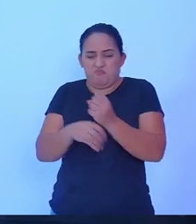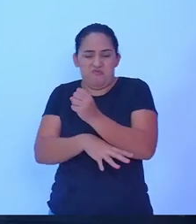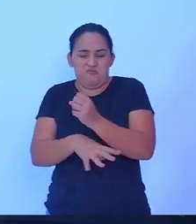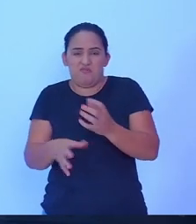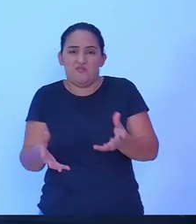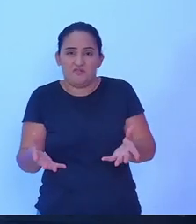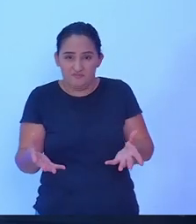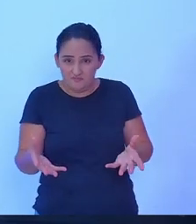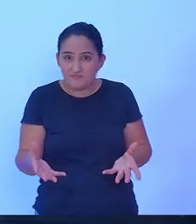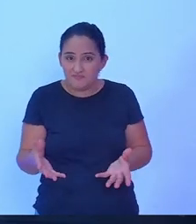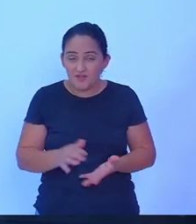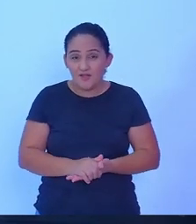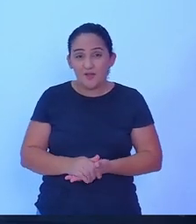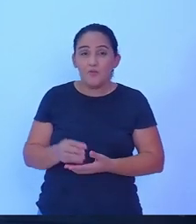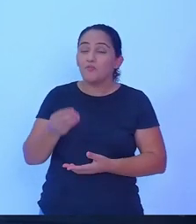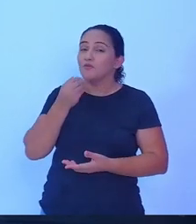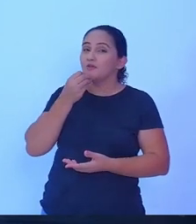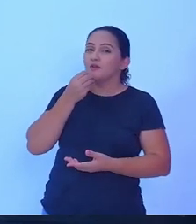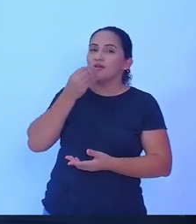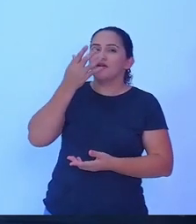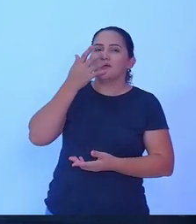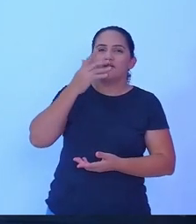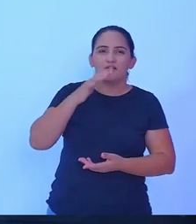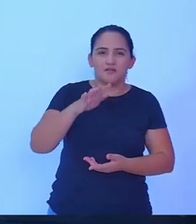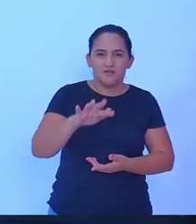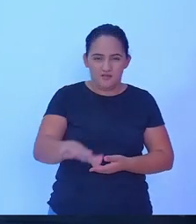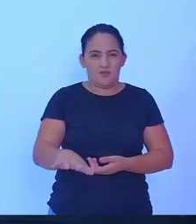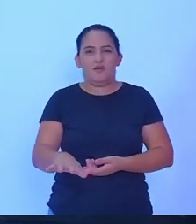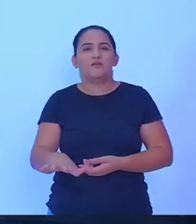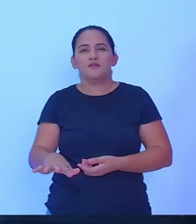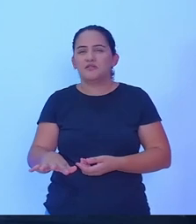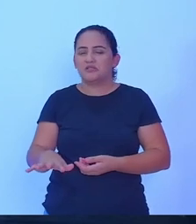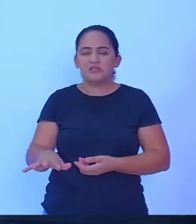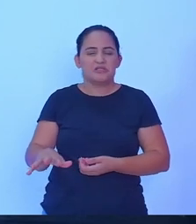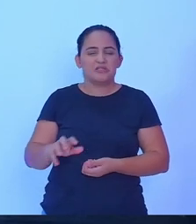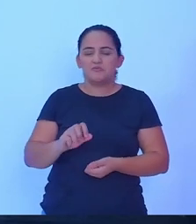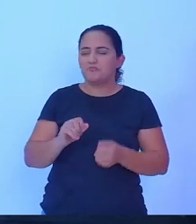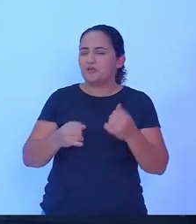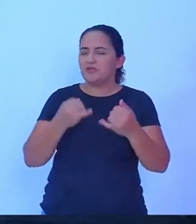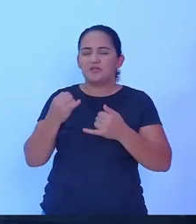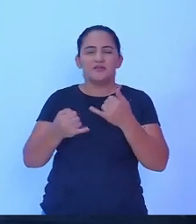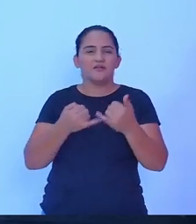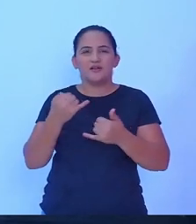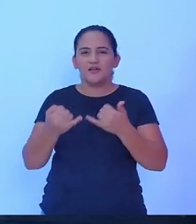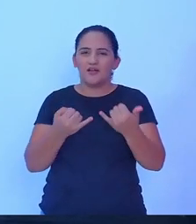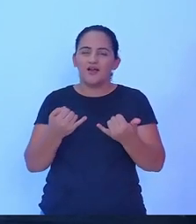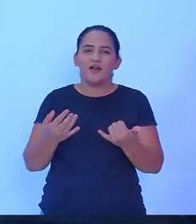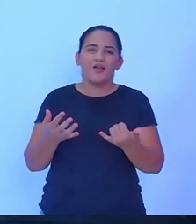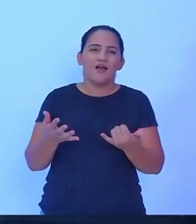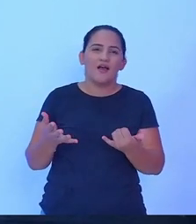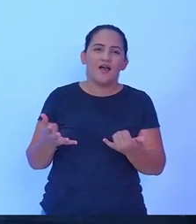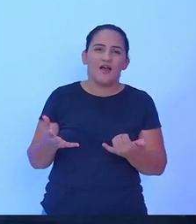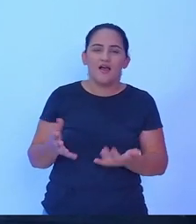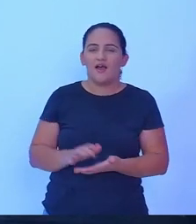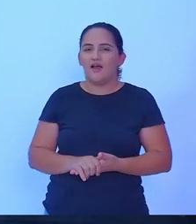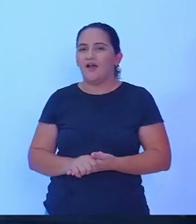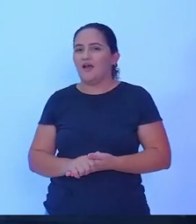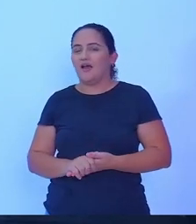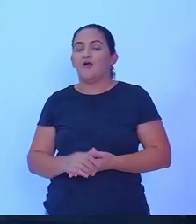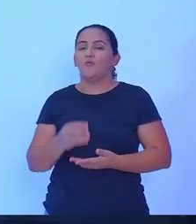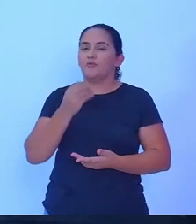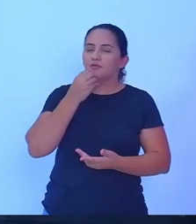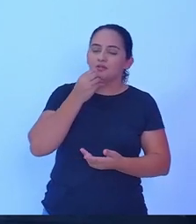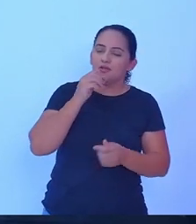das nossas crianças ter lugares adequados para praticar os seus esportes, trazendo oportunidades através